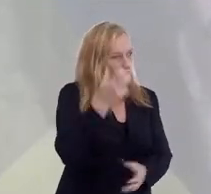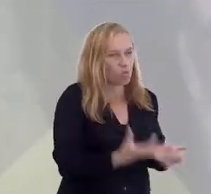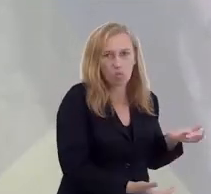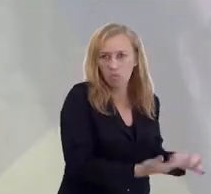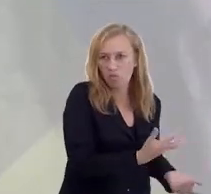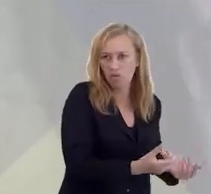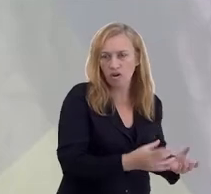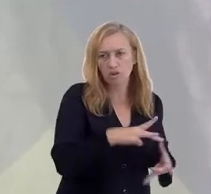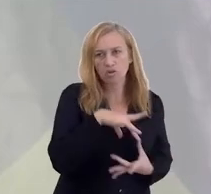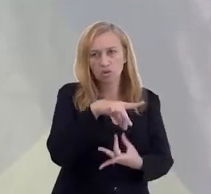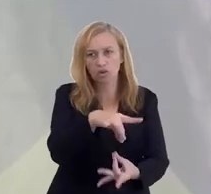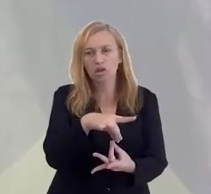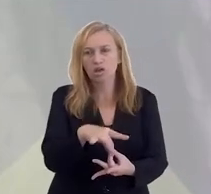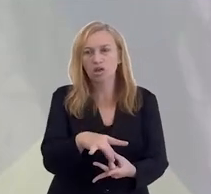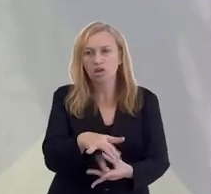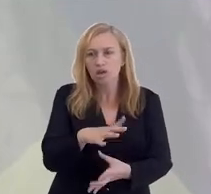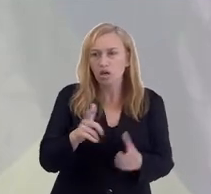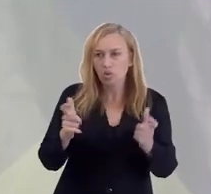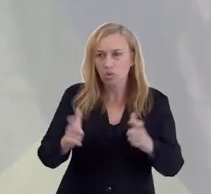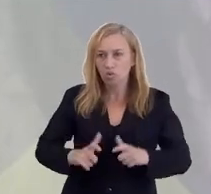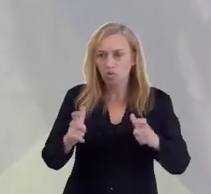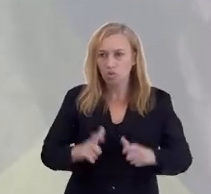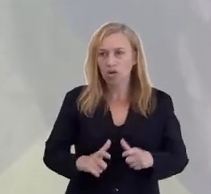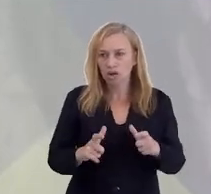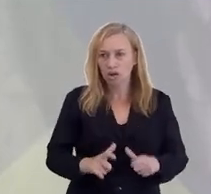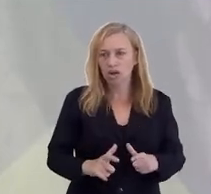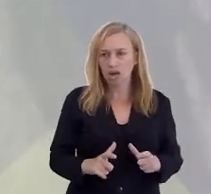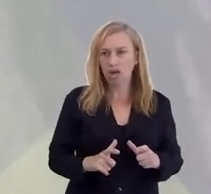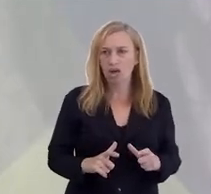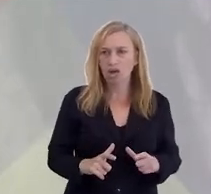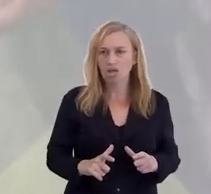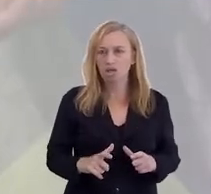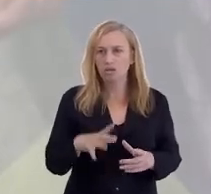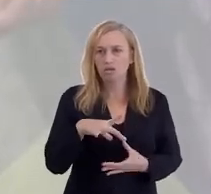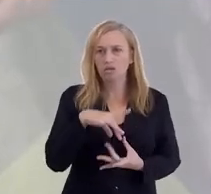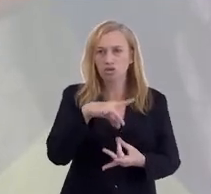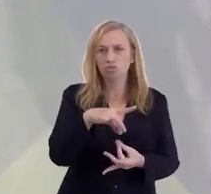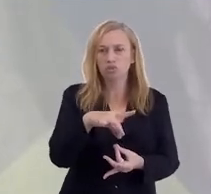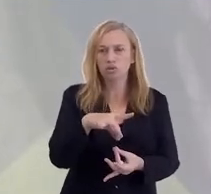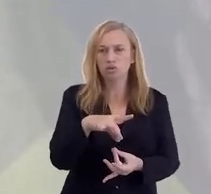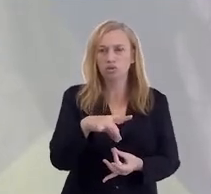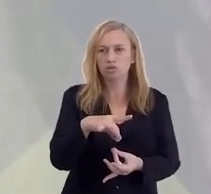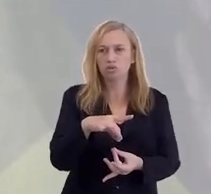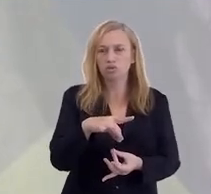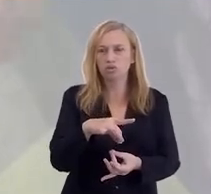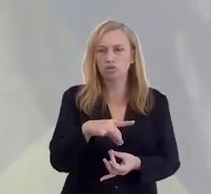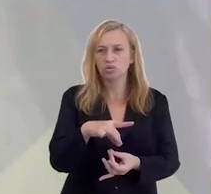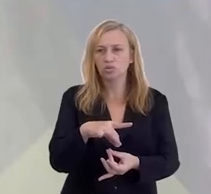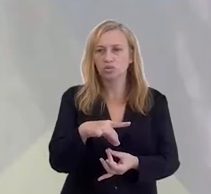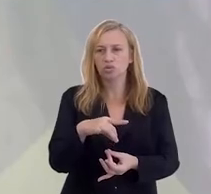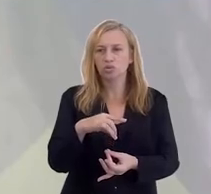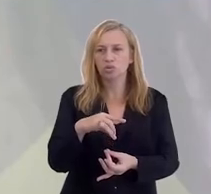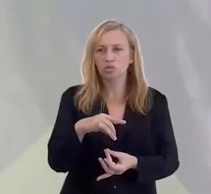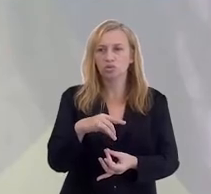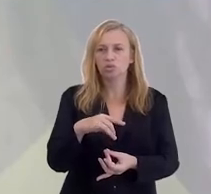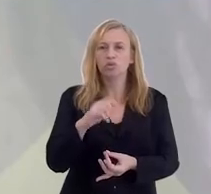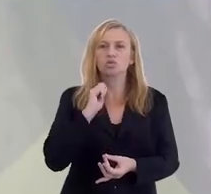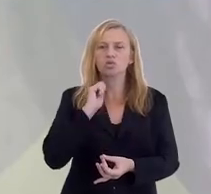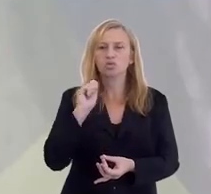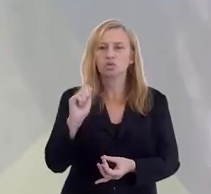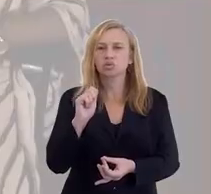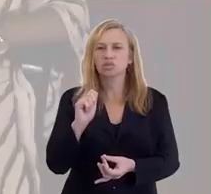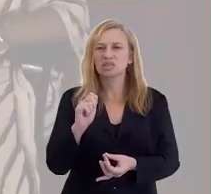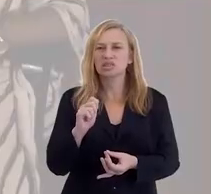inferno dos espíritas, é uma zona co-essencial, onde ficam os espíritos torturados, auto-torturados.